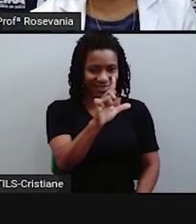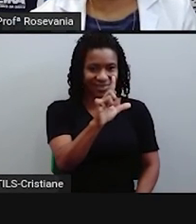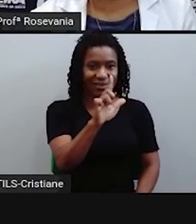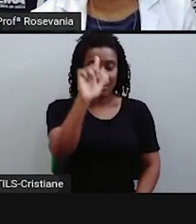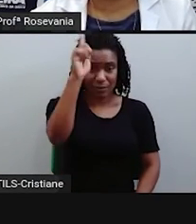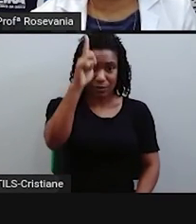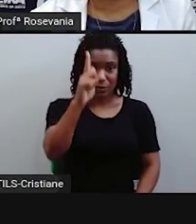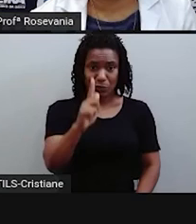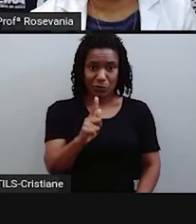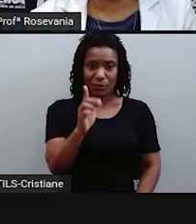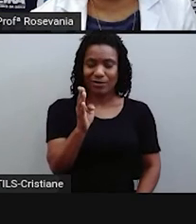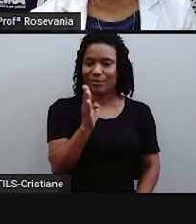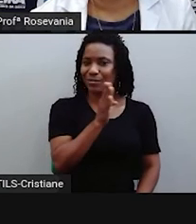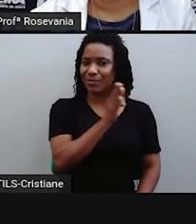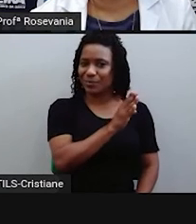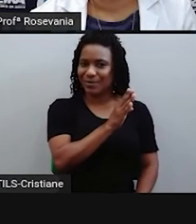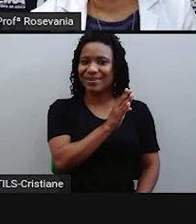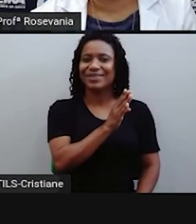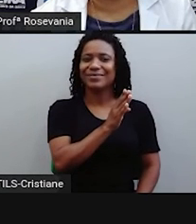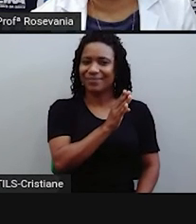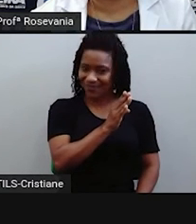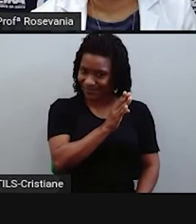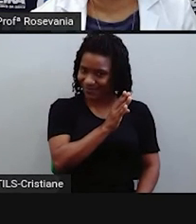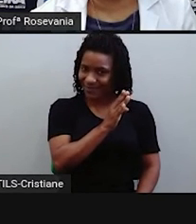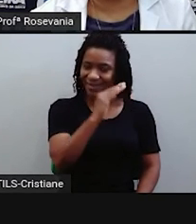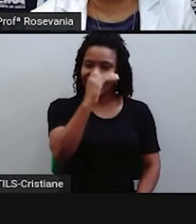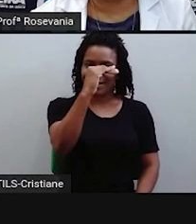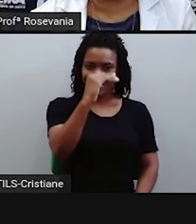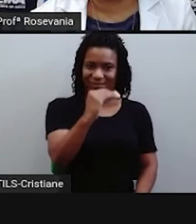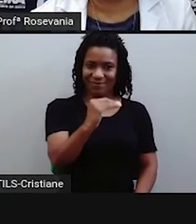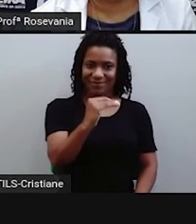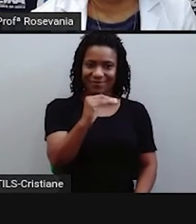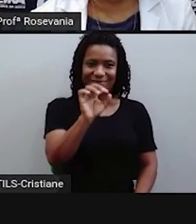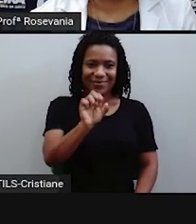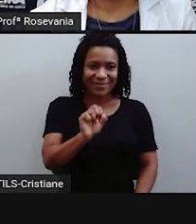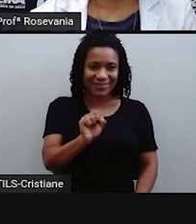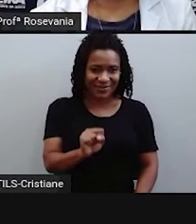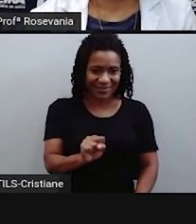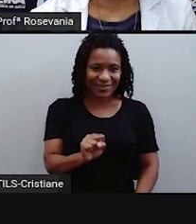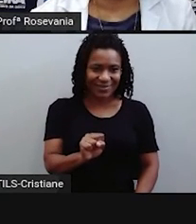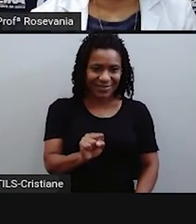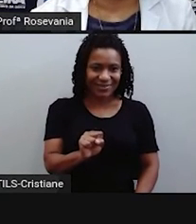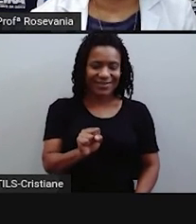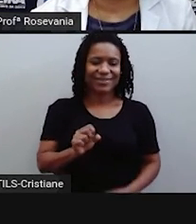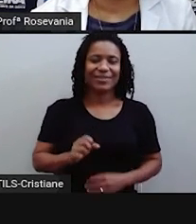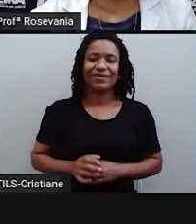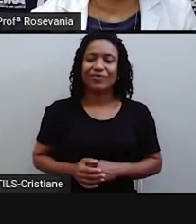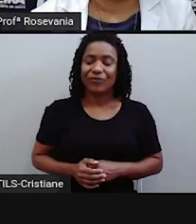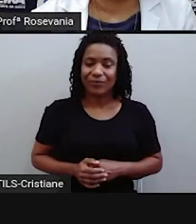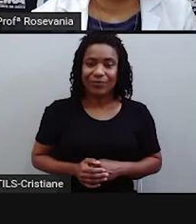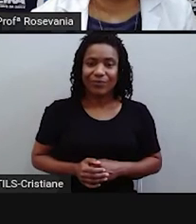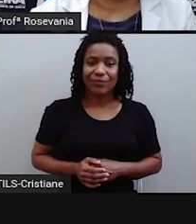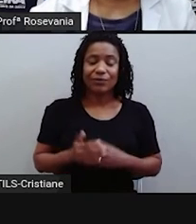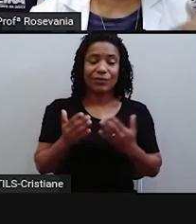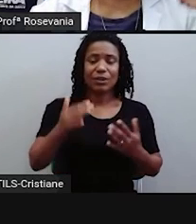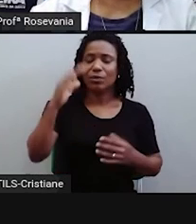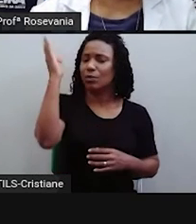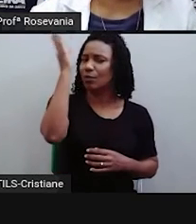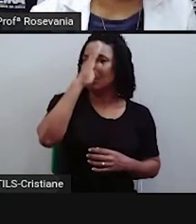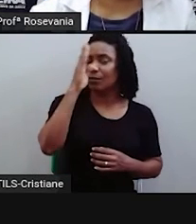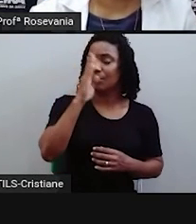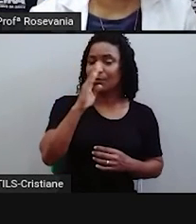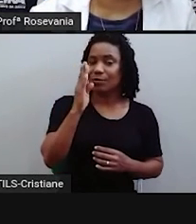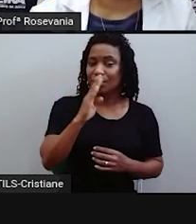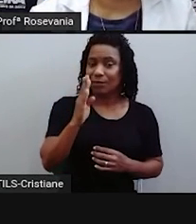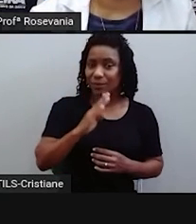eu estou no hemisfério sul. Por quê? Porque eu estou abaixo da linha do Equador. Então, no caso do Brasil, que